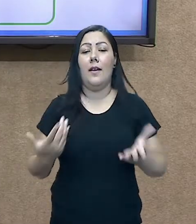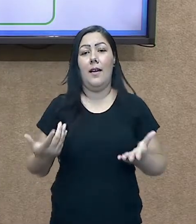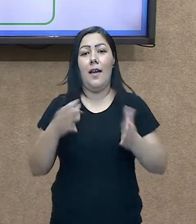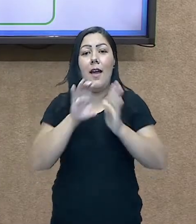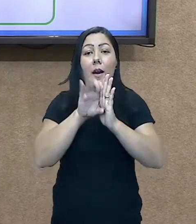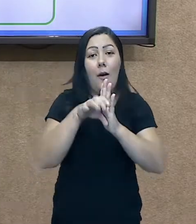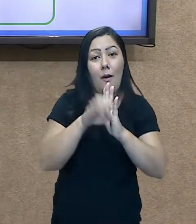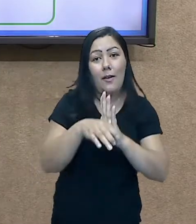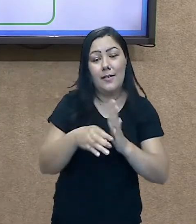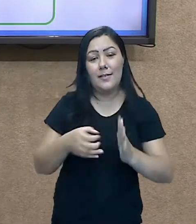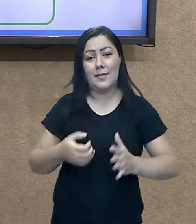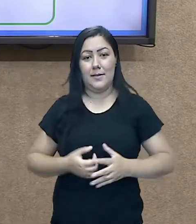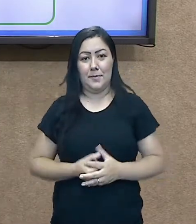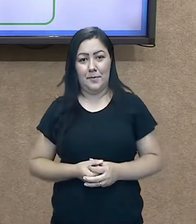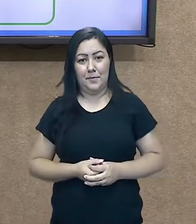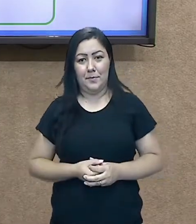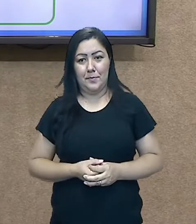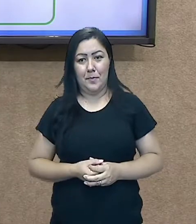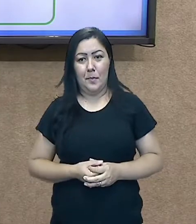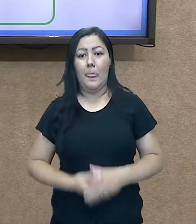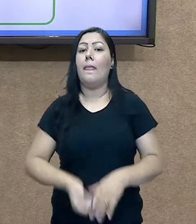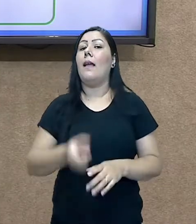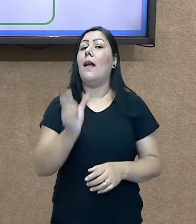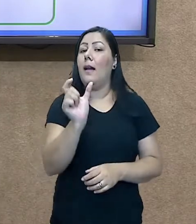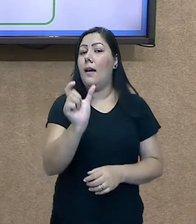Geo. Terra.